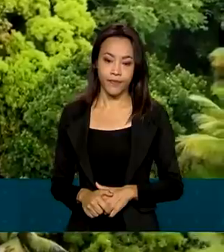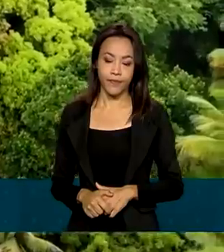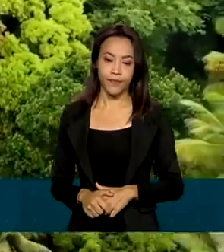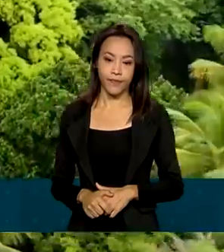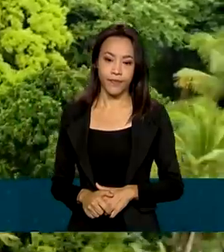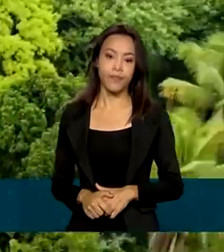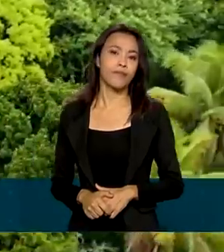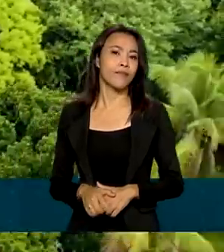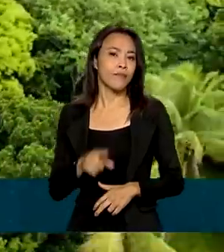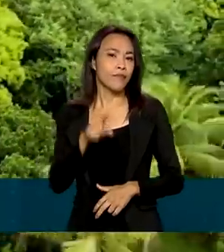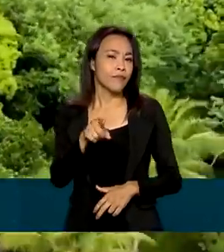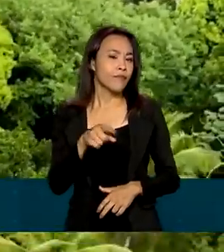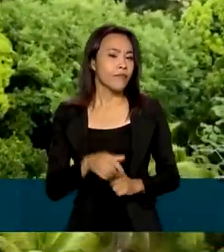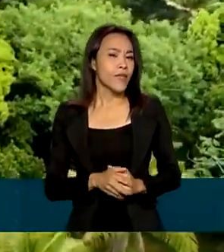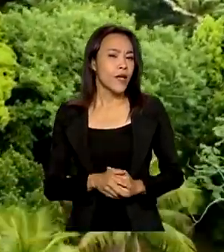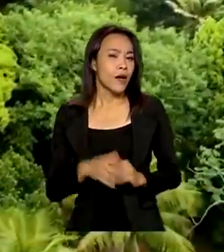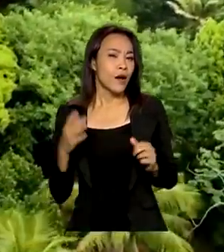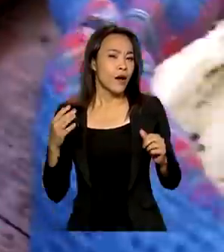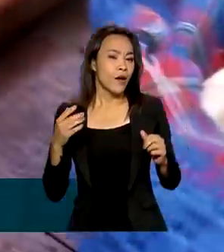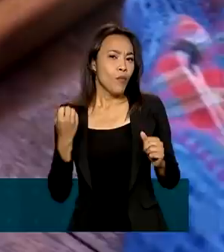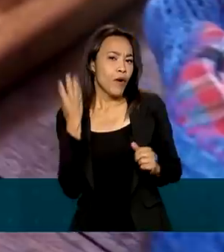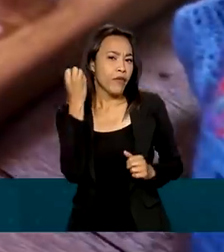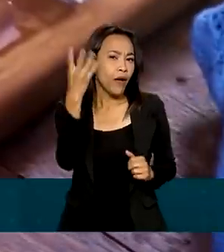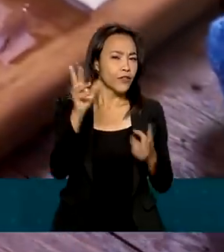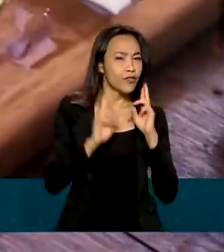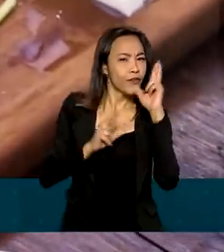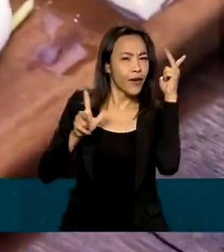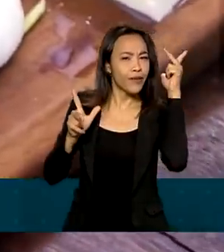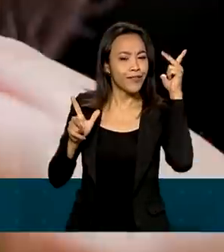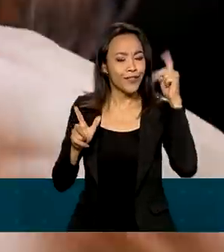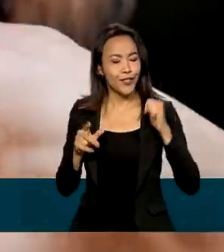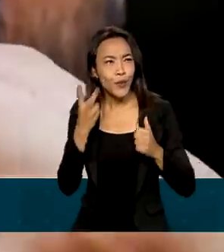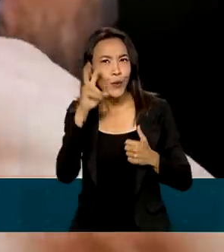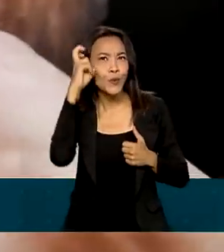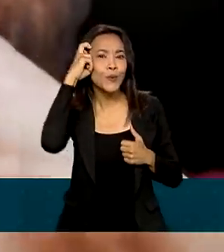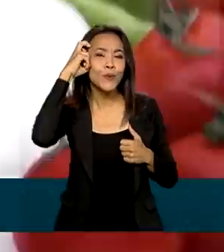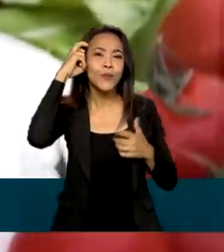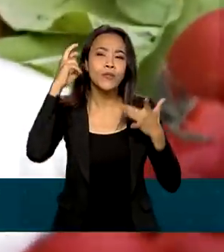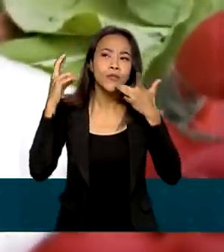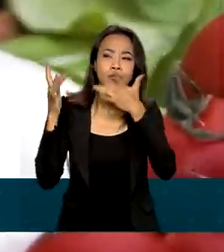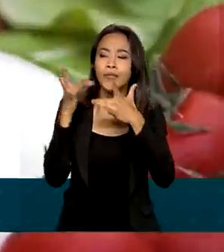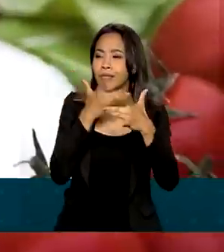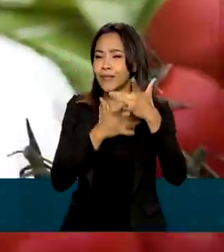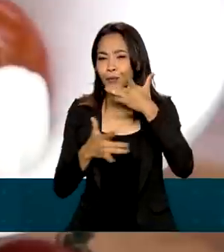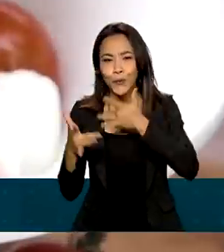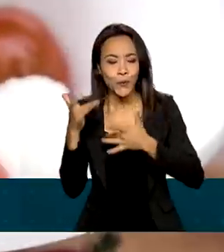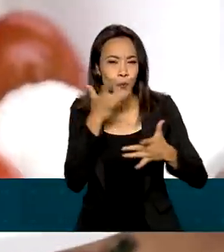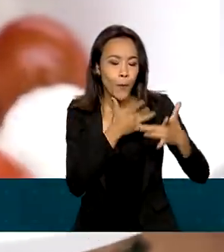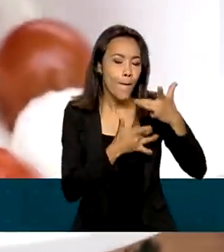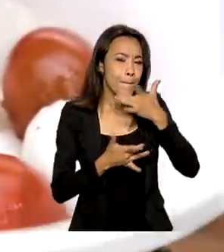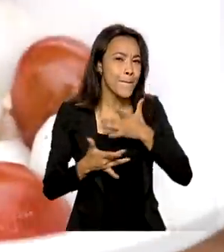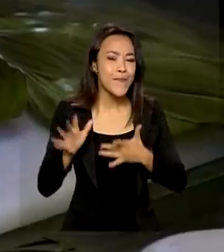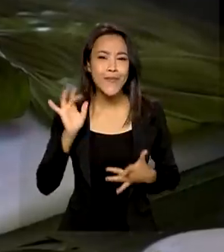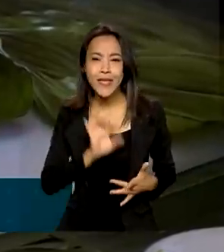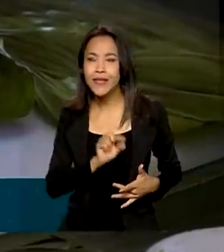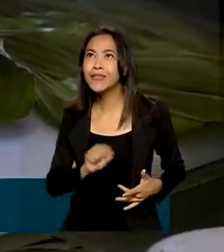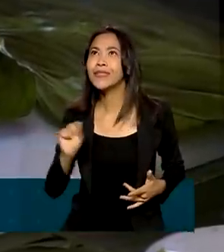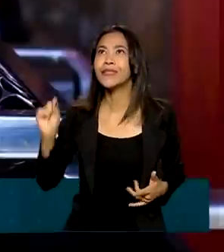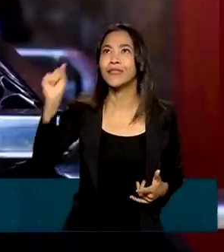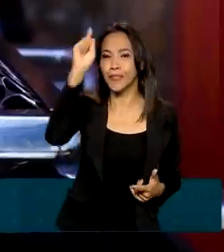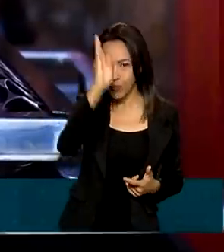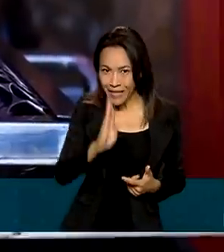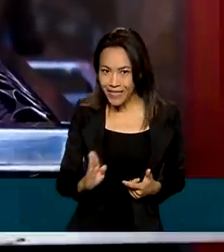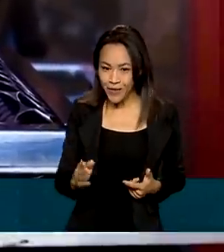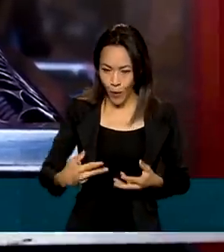Que tal uma viagem diferente? Embarcar nas texturas, sabores, delícias espalhadas pelo país. Com